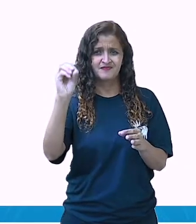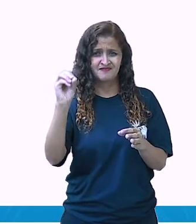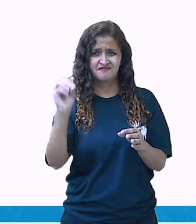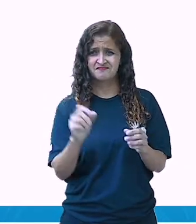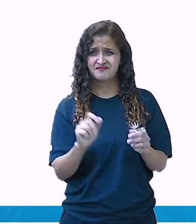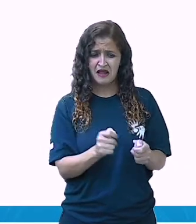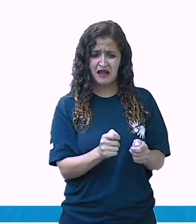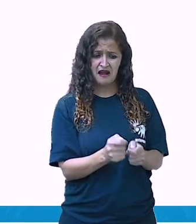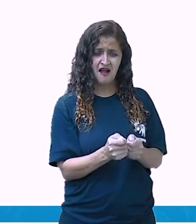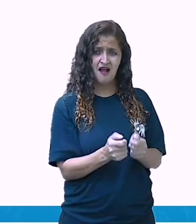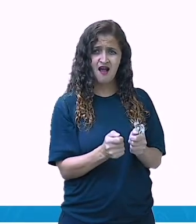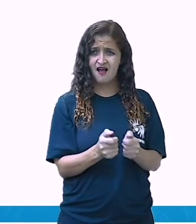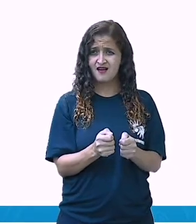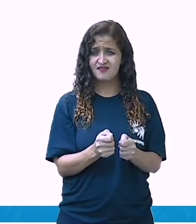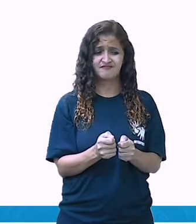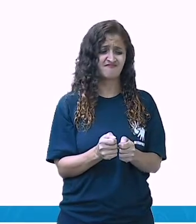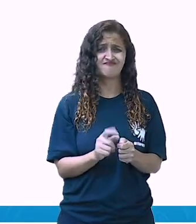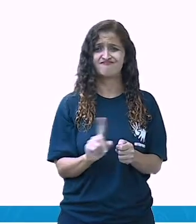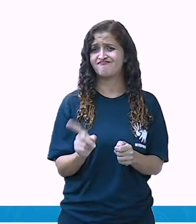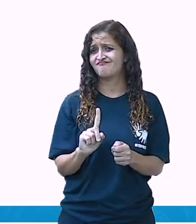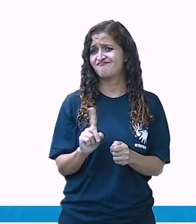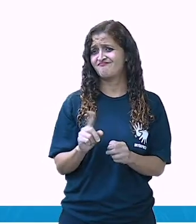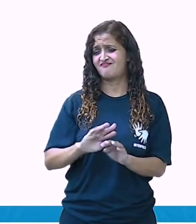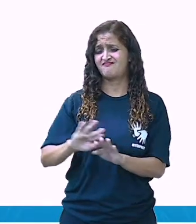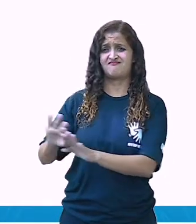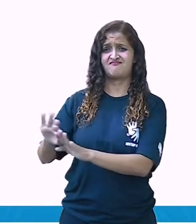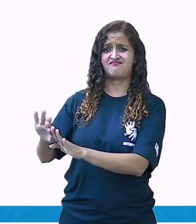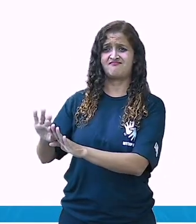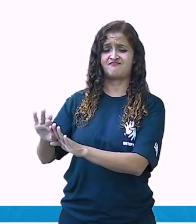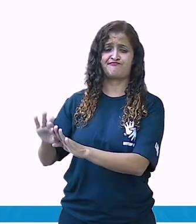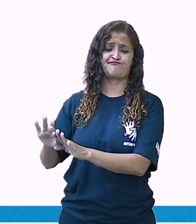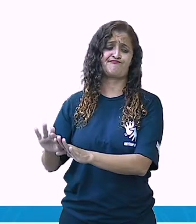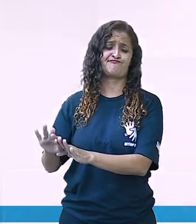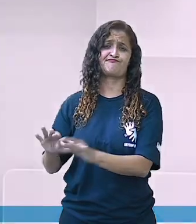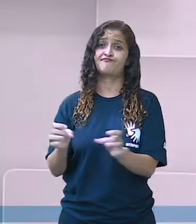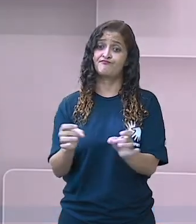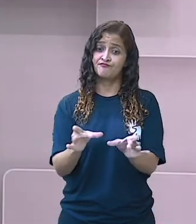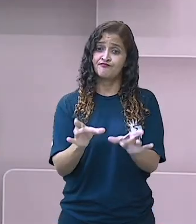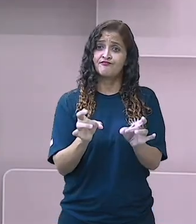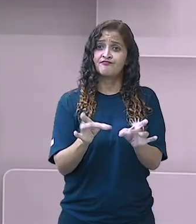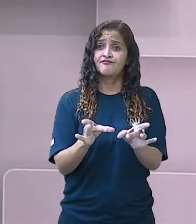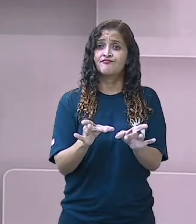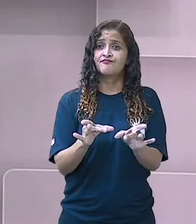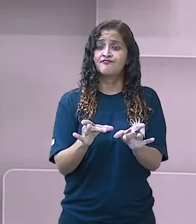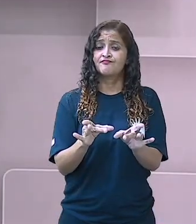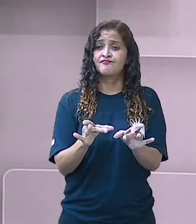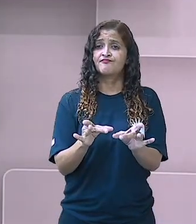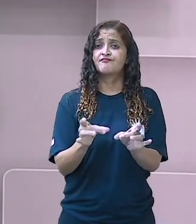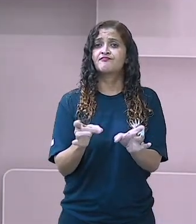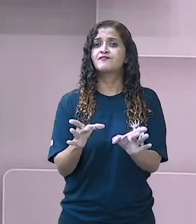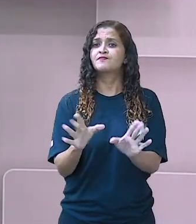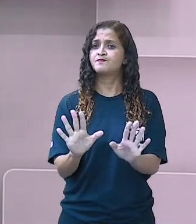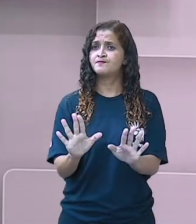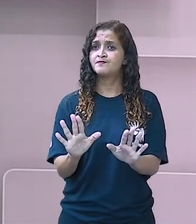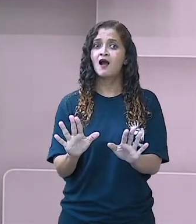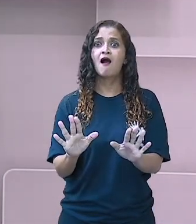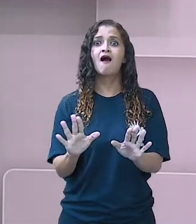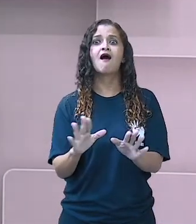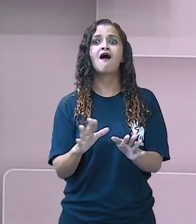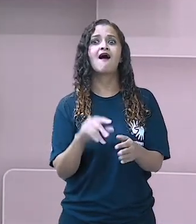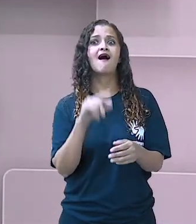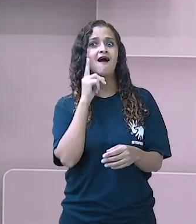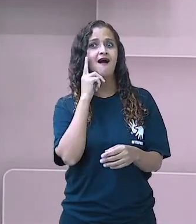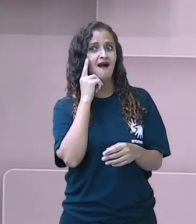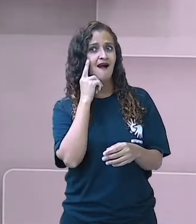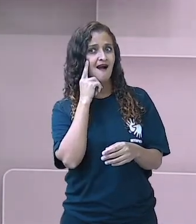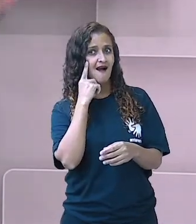Não quero mais jogar esse videogame, professora. Mas aí você quer vender. Para você vender, você fala assim, eu vou fazer um leilão do